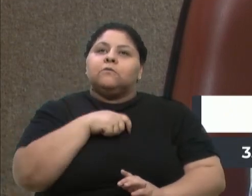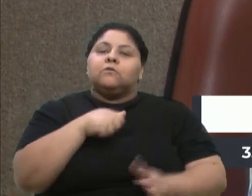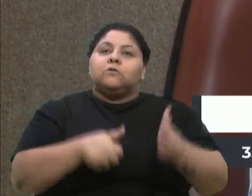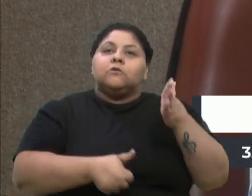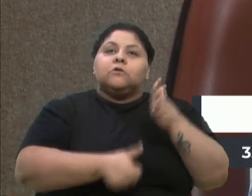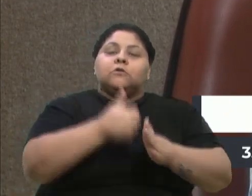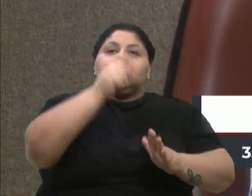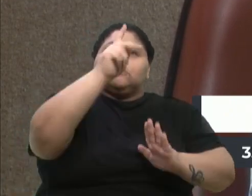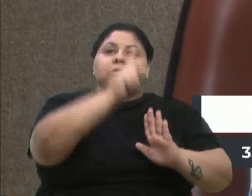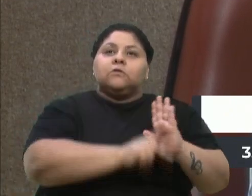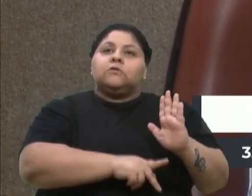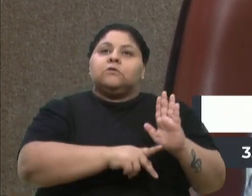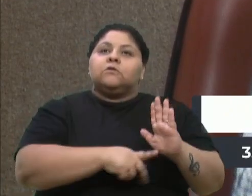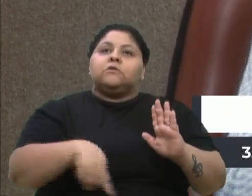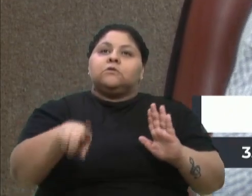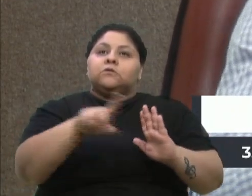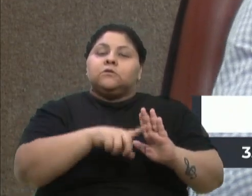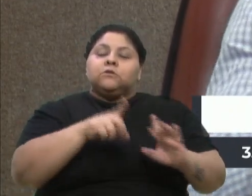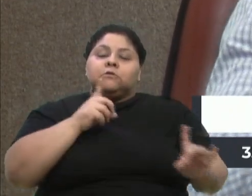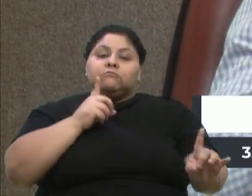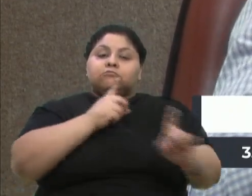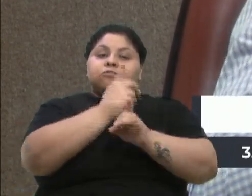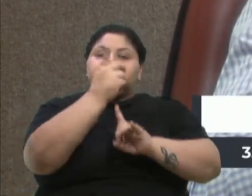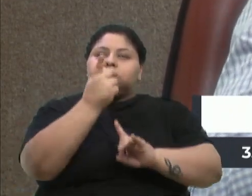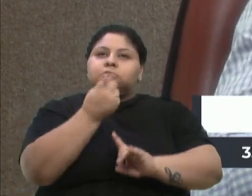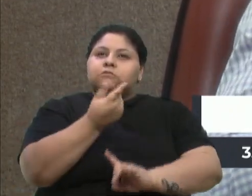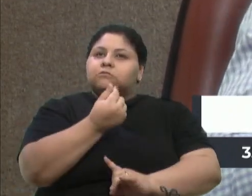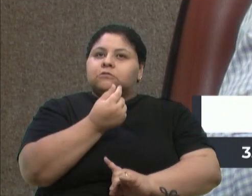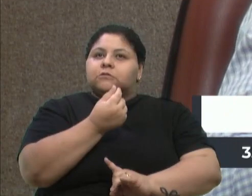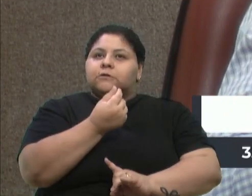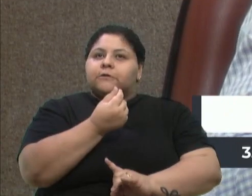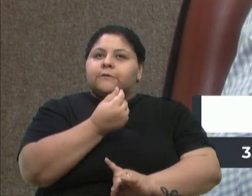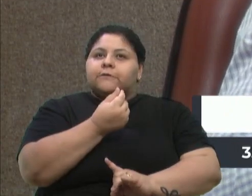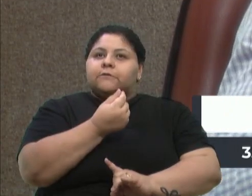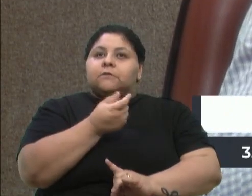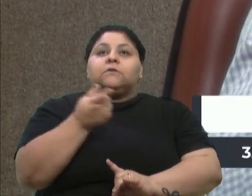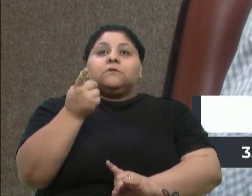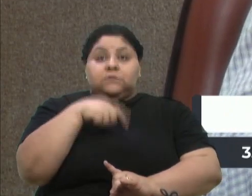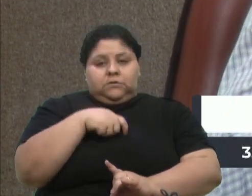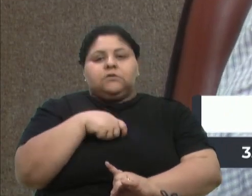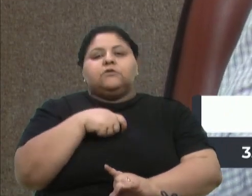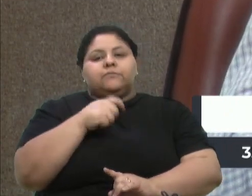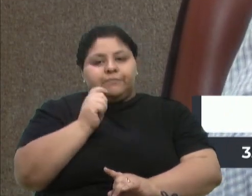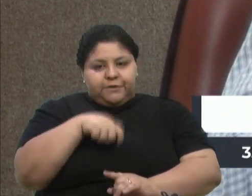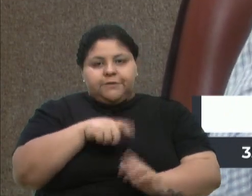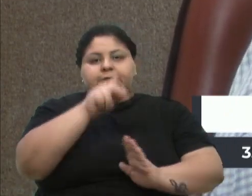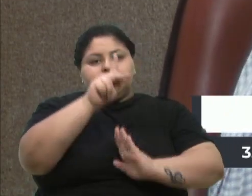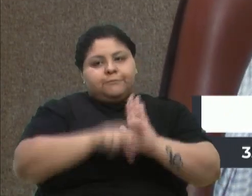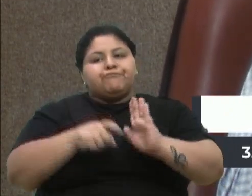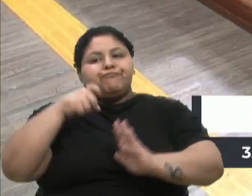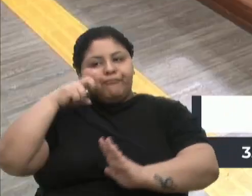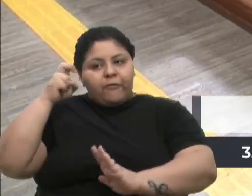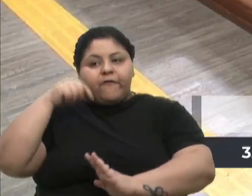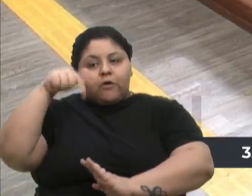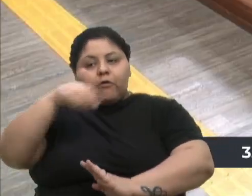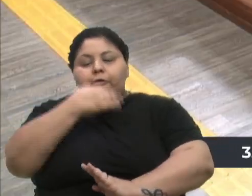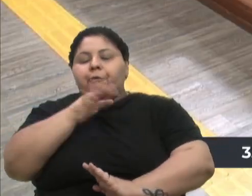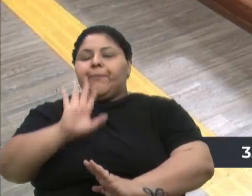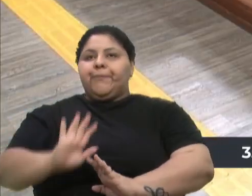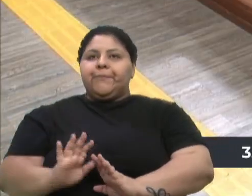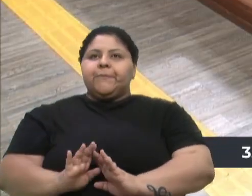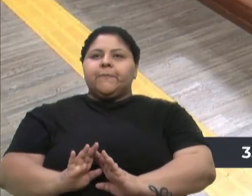remunera, acha uma forma e remunera. Mas a gente não pode ficar sem banco de projetos na cidade. Isso aqui é uma vergonha para Caxias, né? Obrigado, vereador. Pois é,